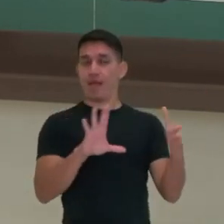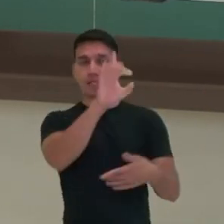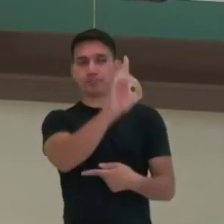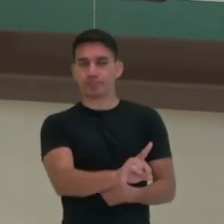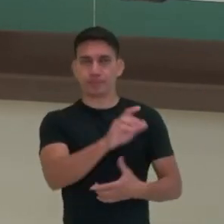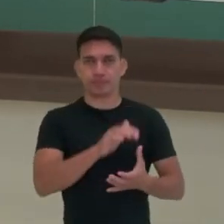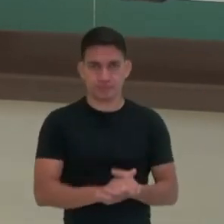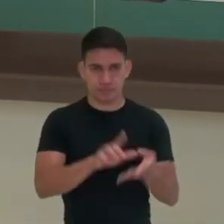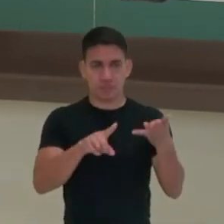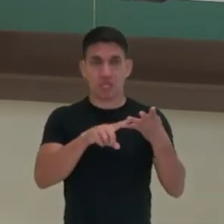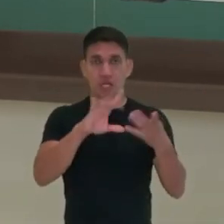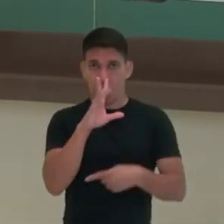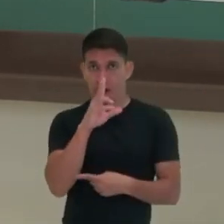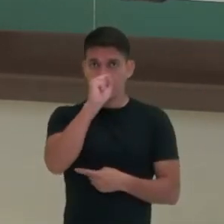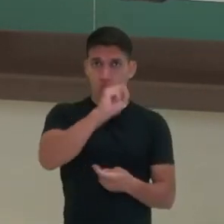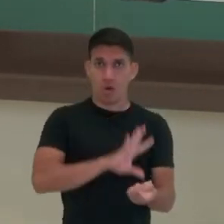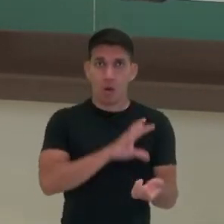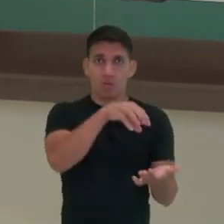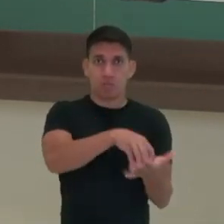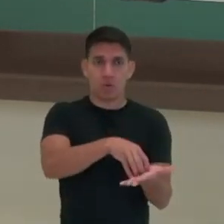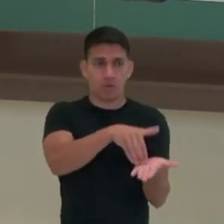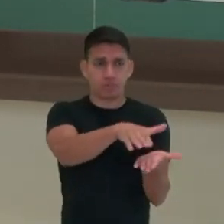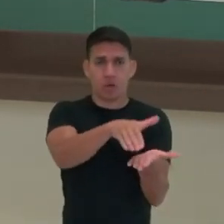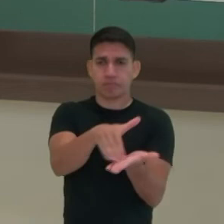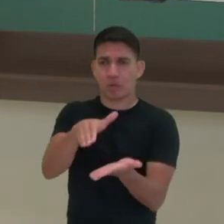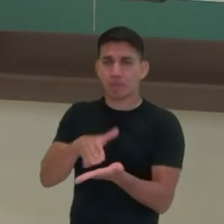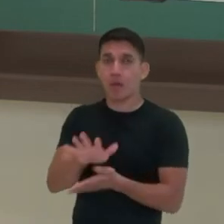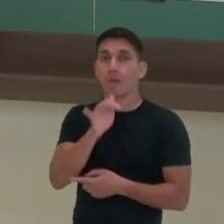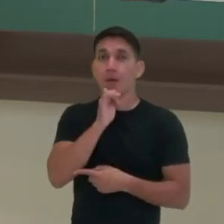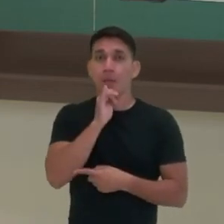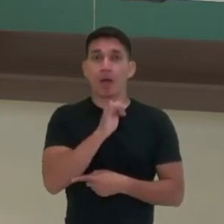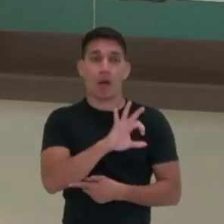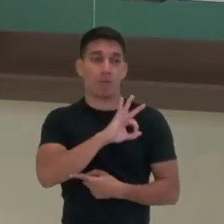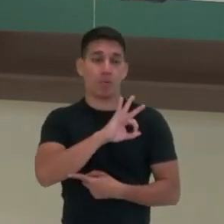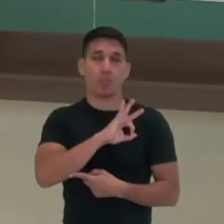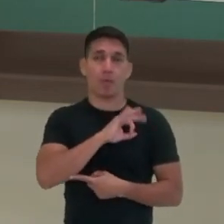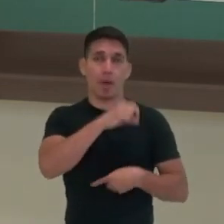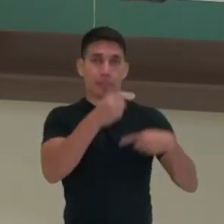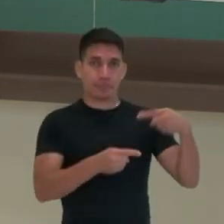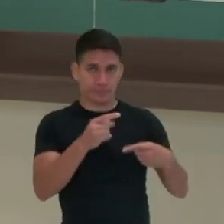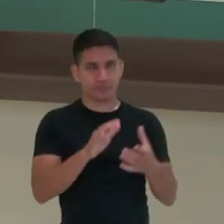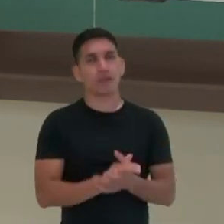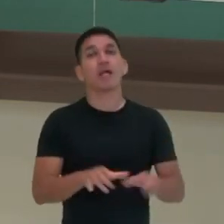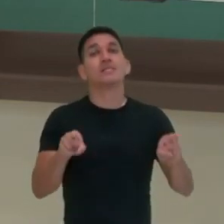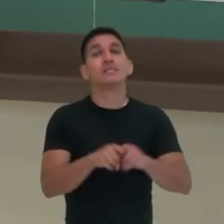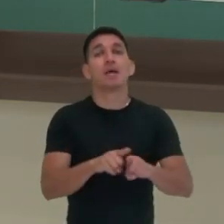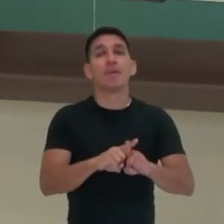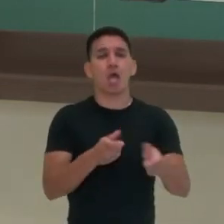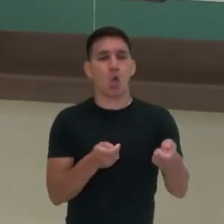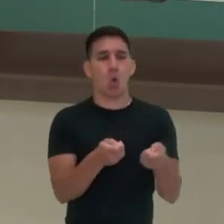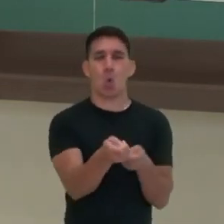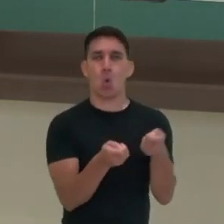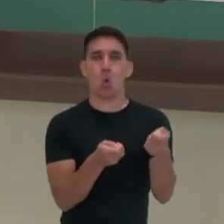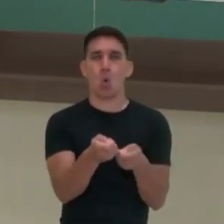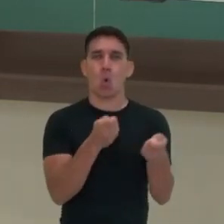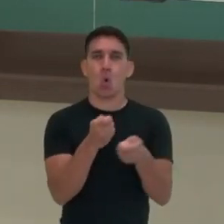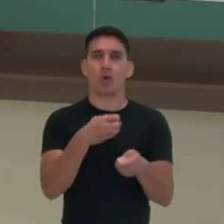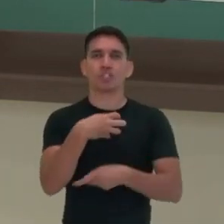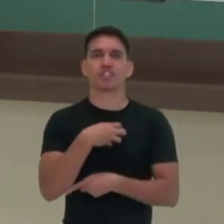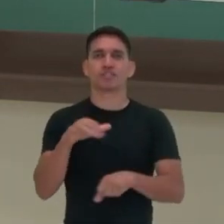fortalecimento dos órgãos de repressão, como as polícias políticas e o controle dos meios de